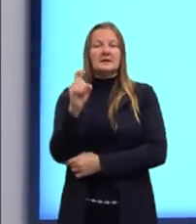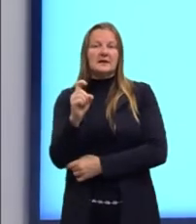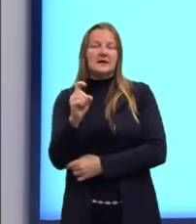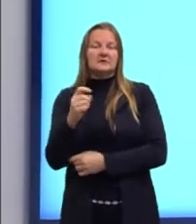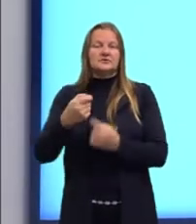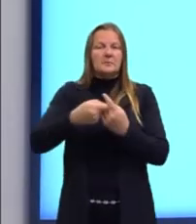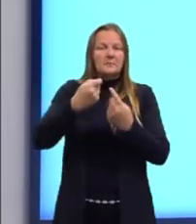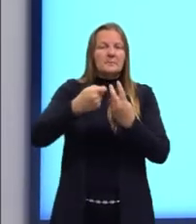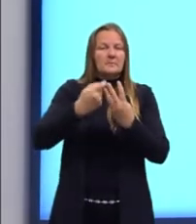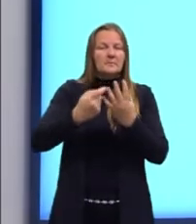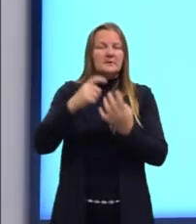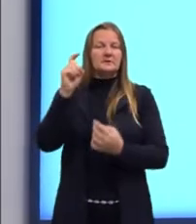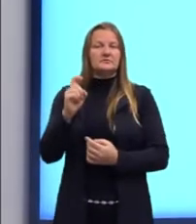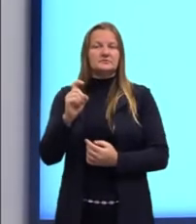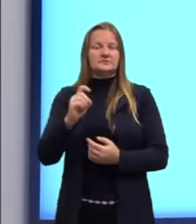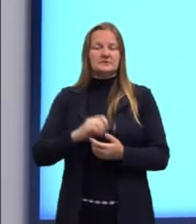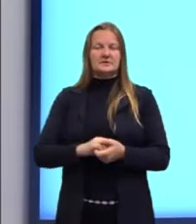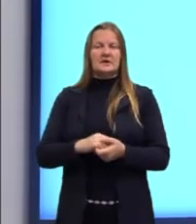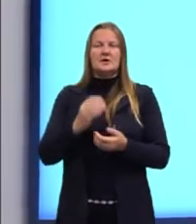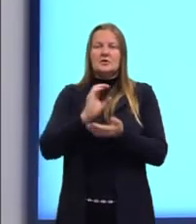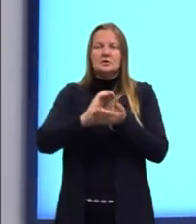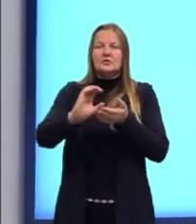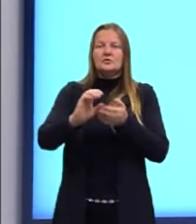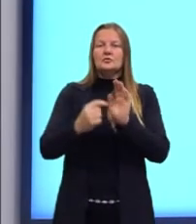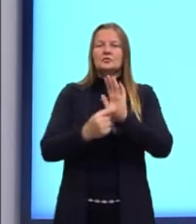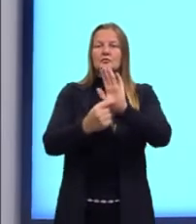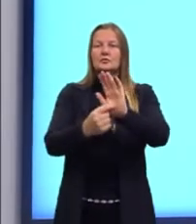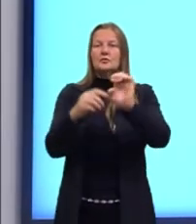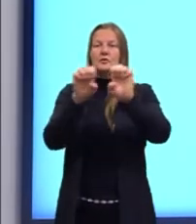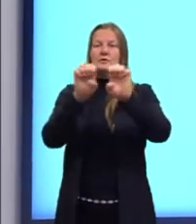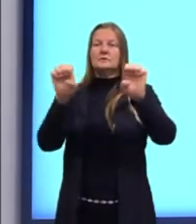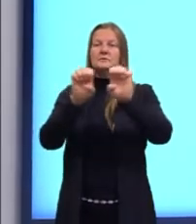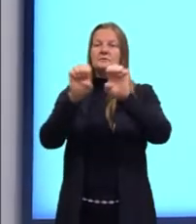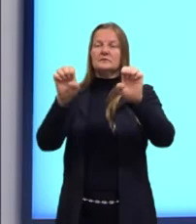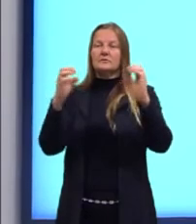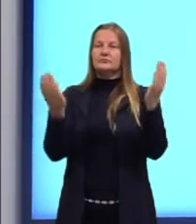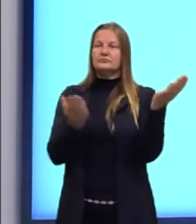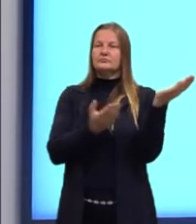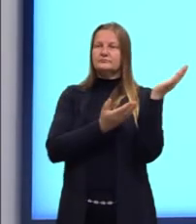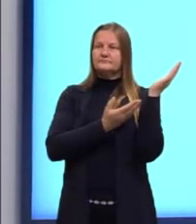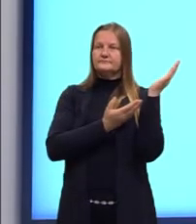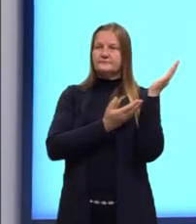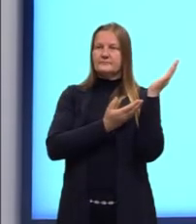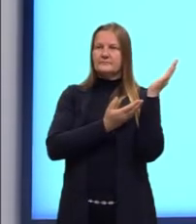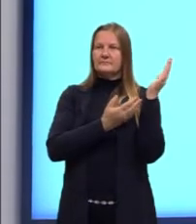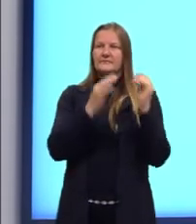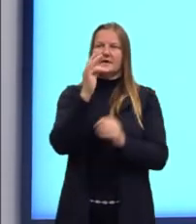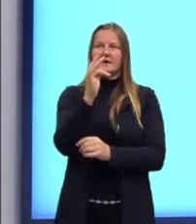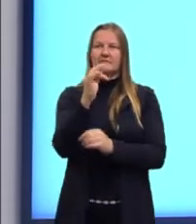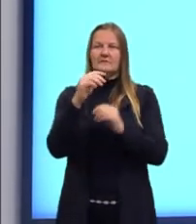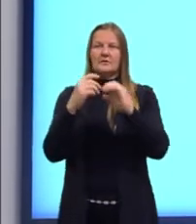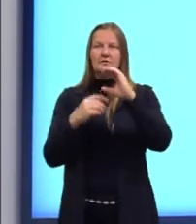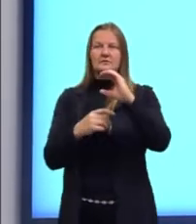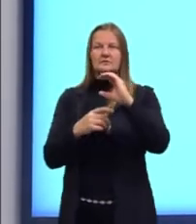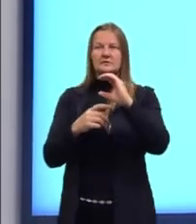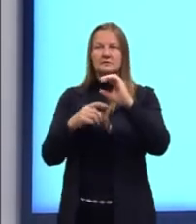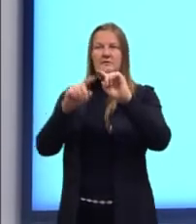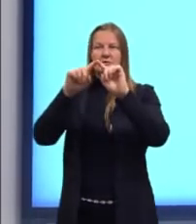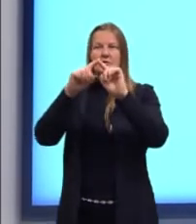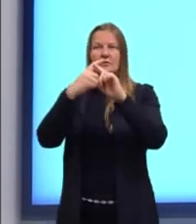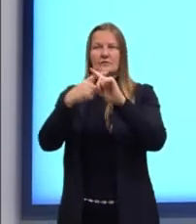mensal X é dado pela expressão algébrica F é igual a C que